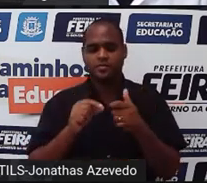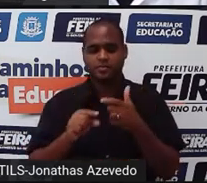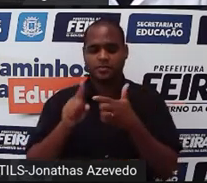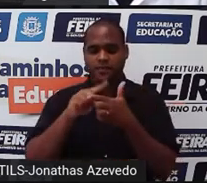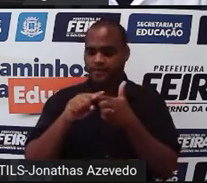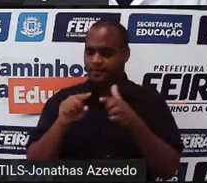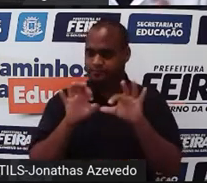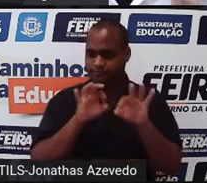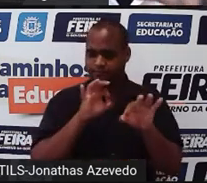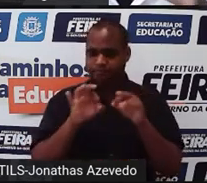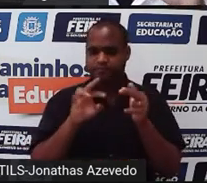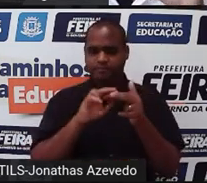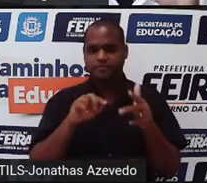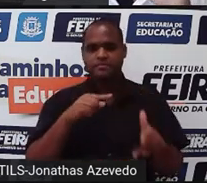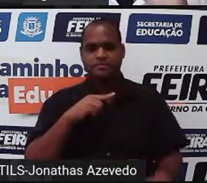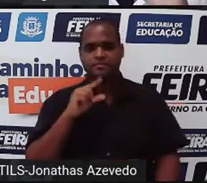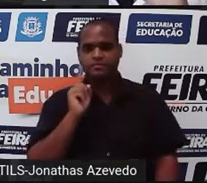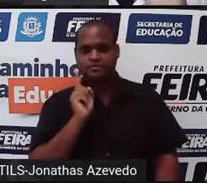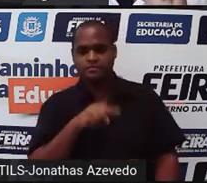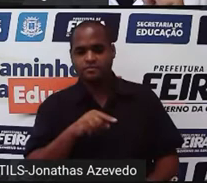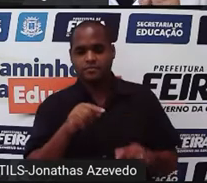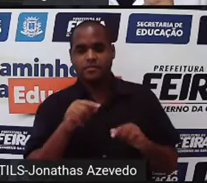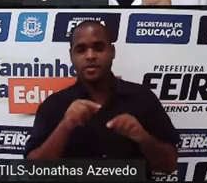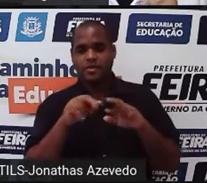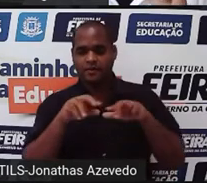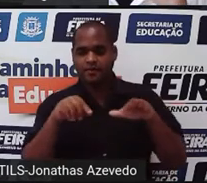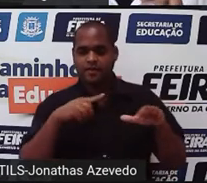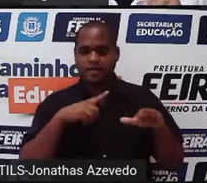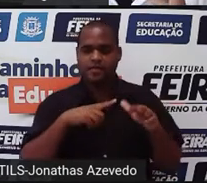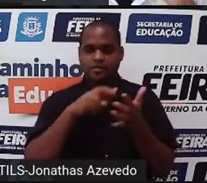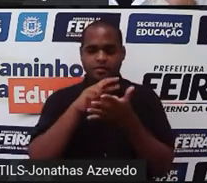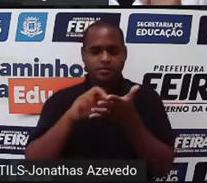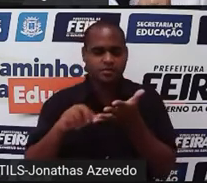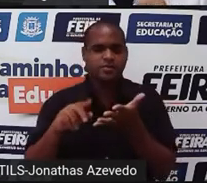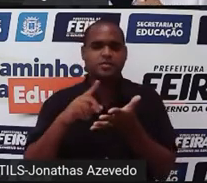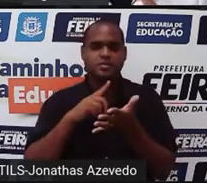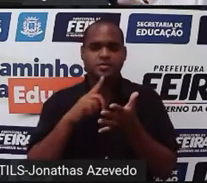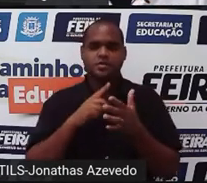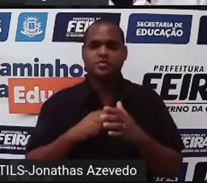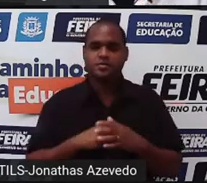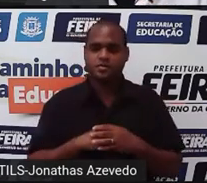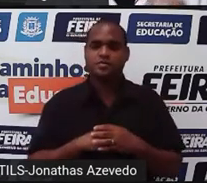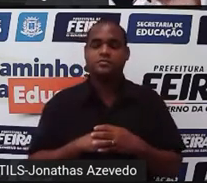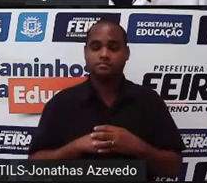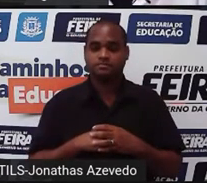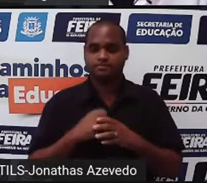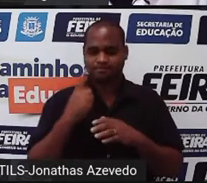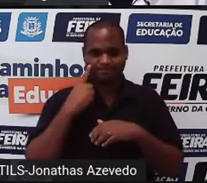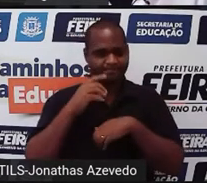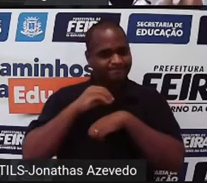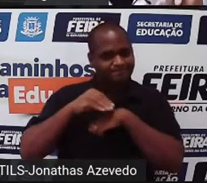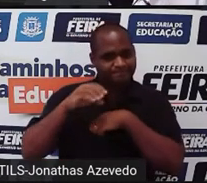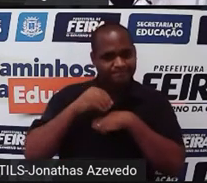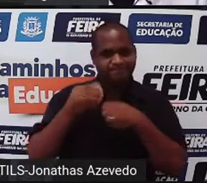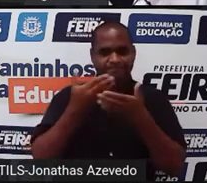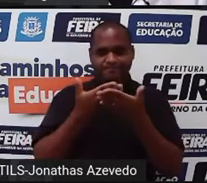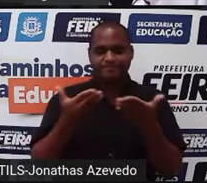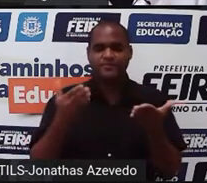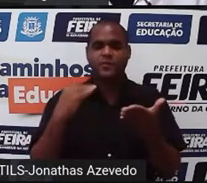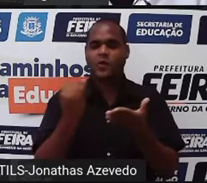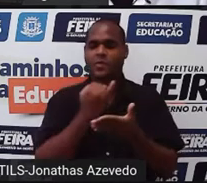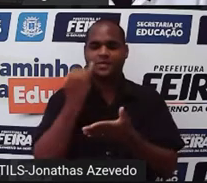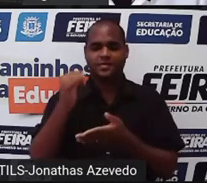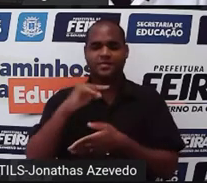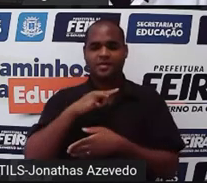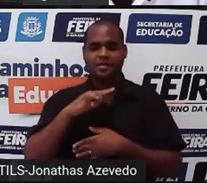resolução desse problema em alguns passos. Olha só que eu vou trazer uma coisa bastante interessante para você nessa aula.